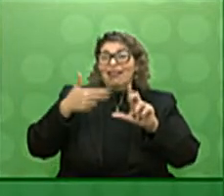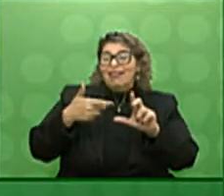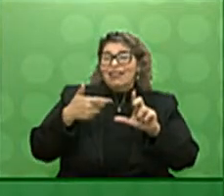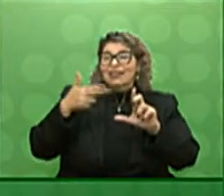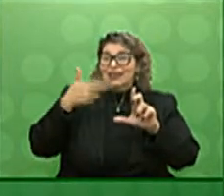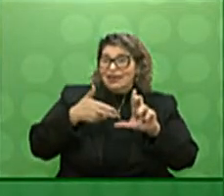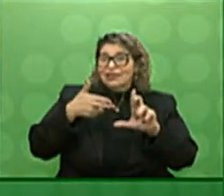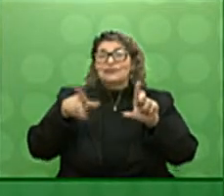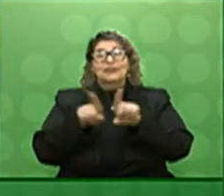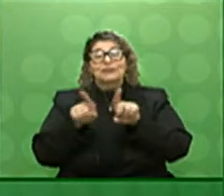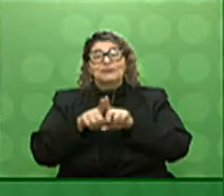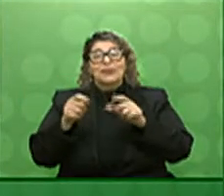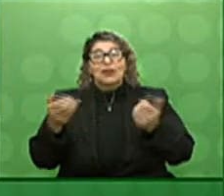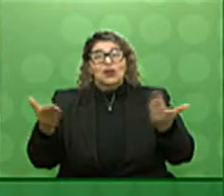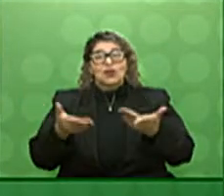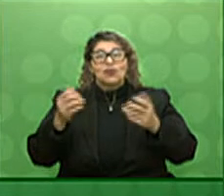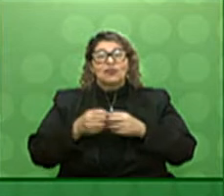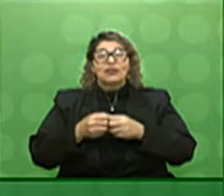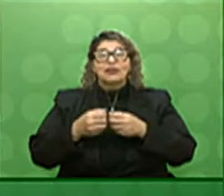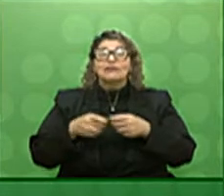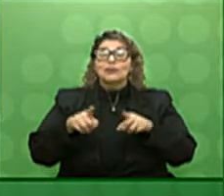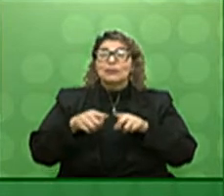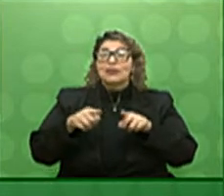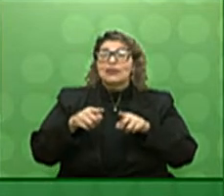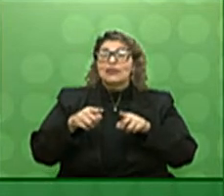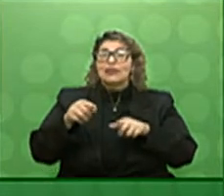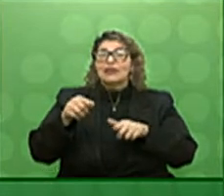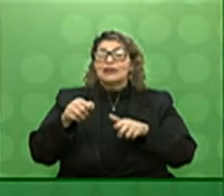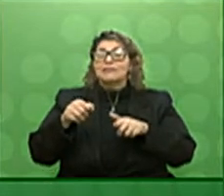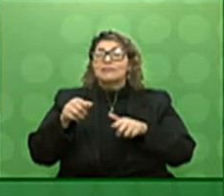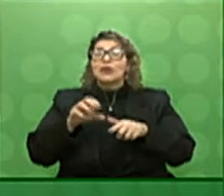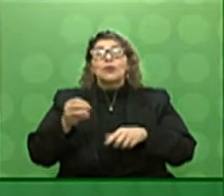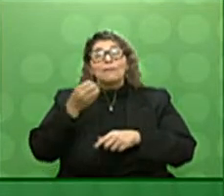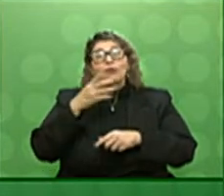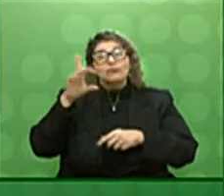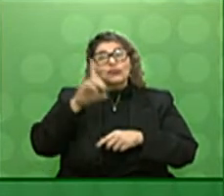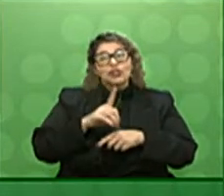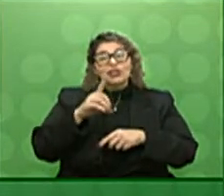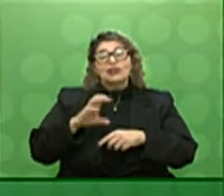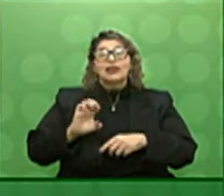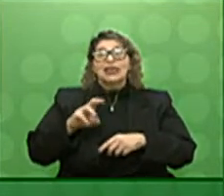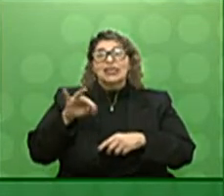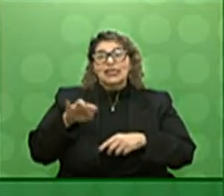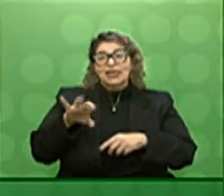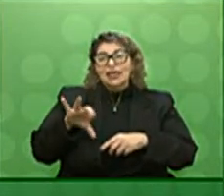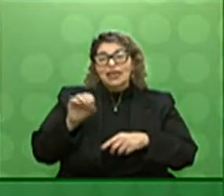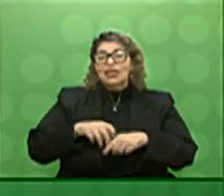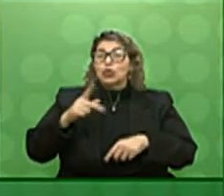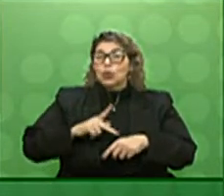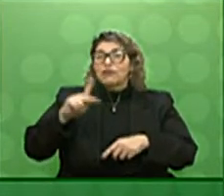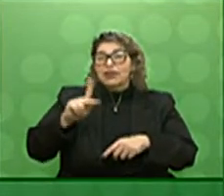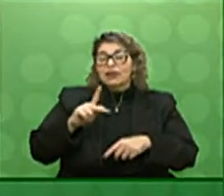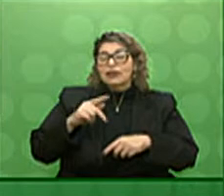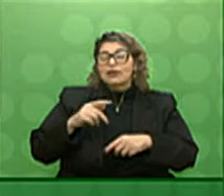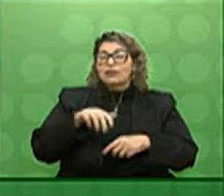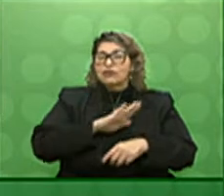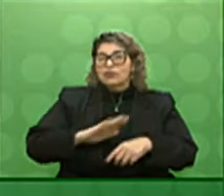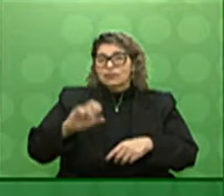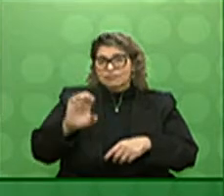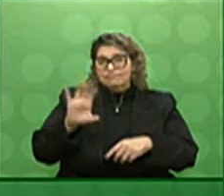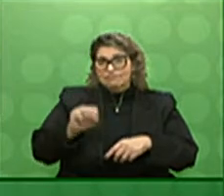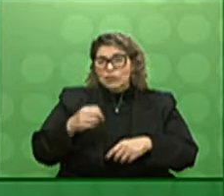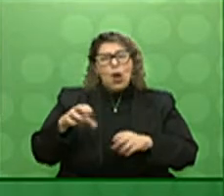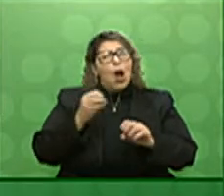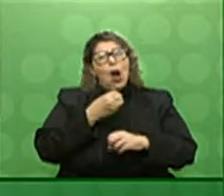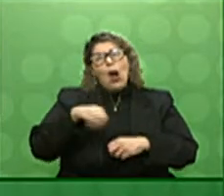longo dessa manhã como essa encaminhada também pelo Joel Oliveira bom dia presidente Hernani Polo nosso governador Eduardo Leite excelente